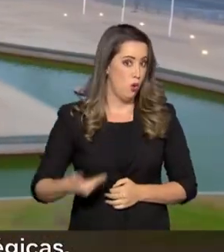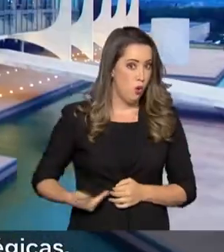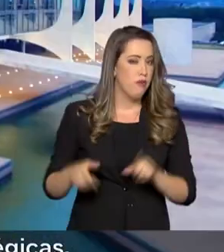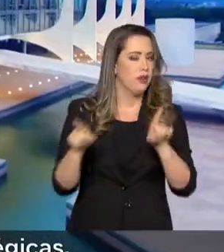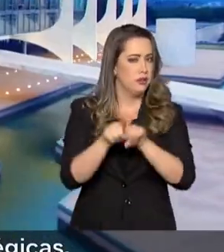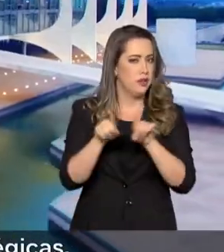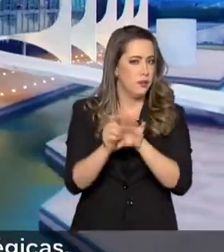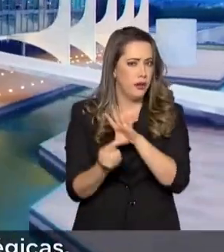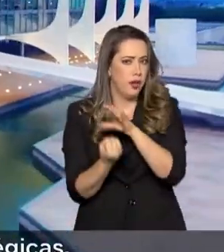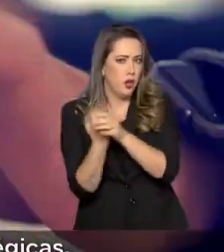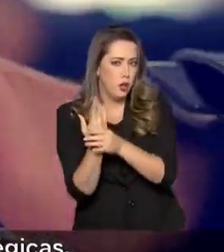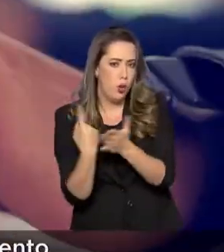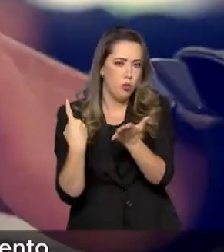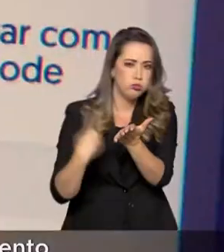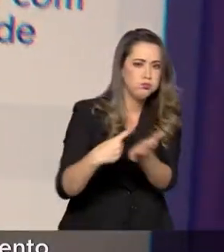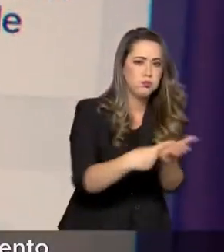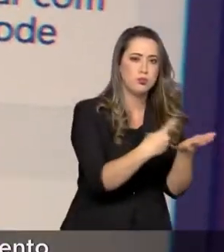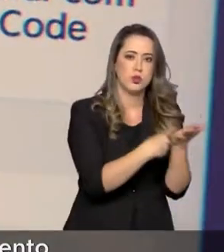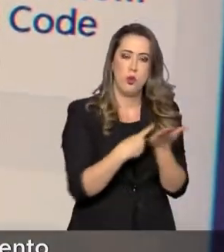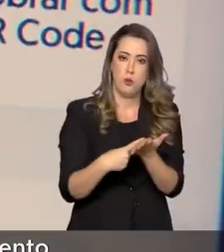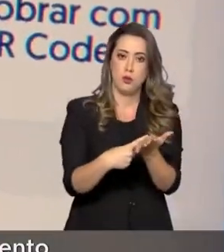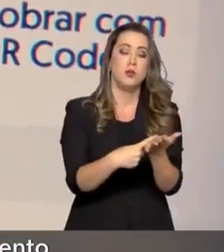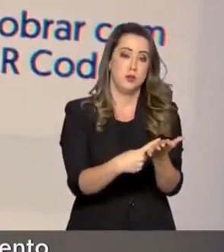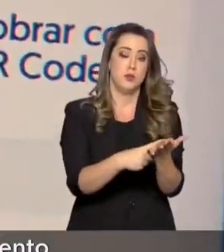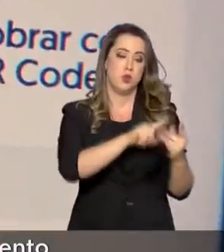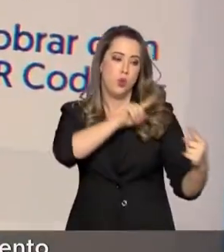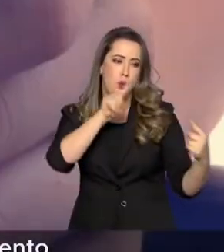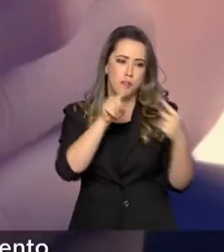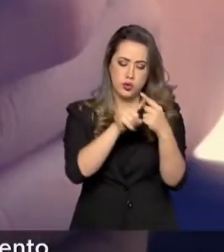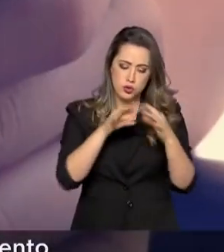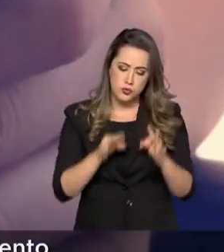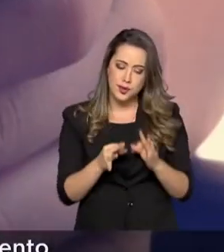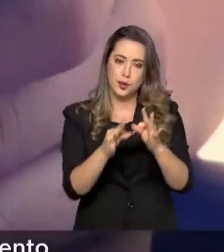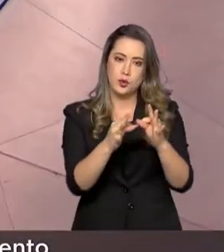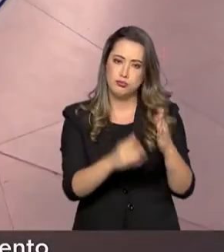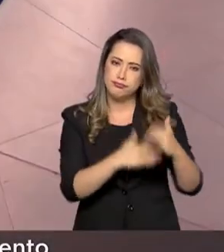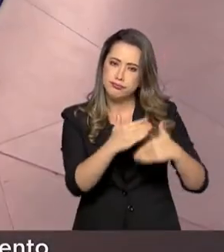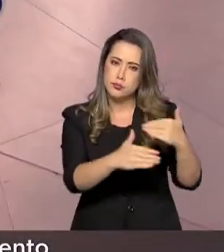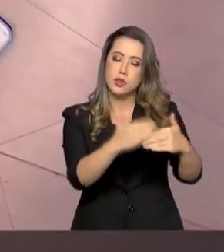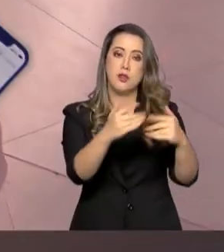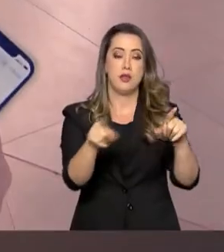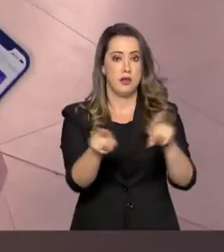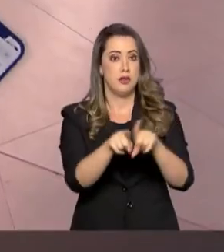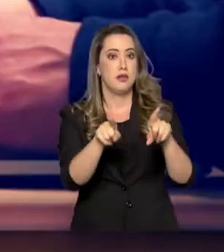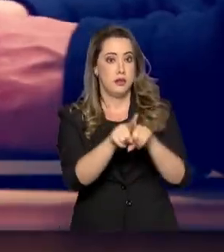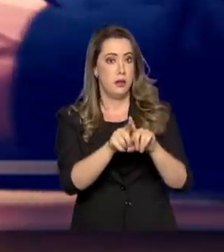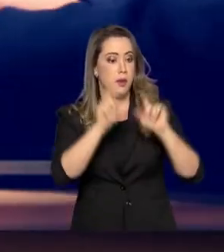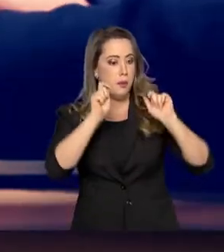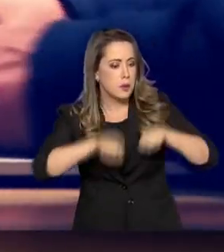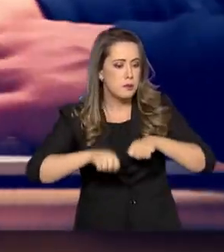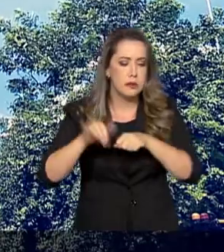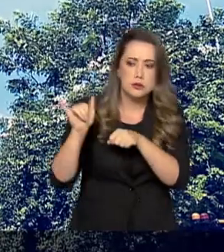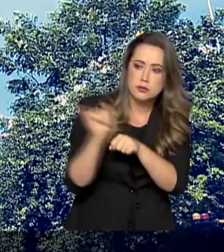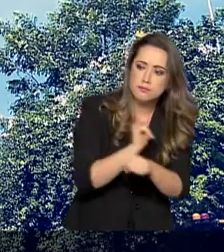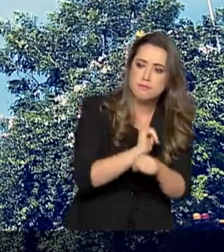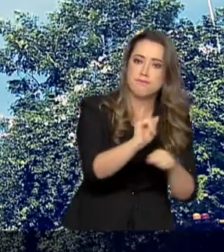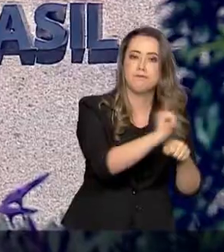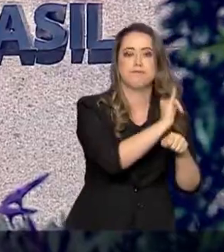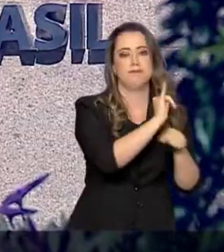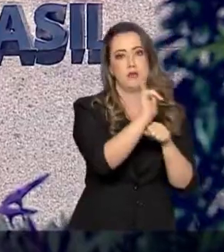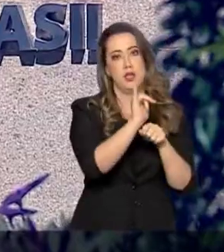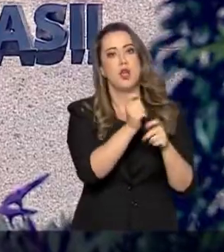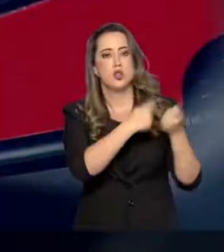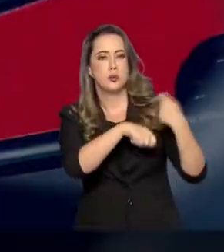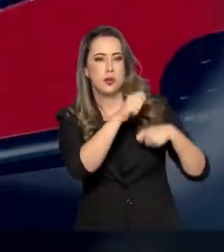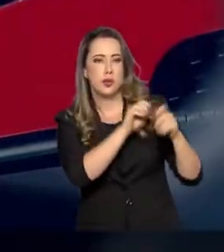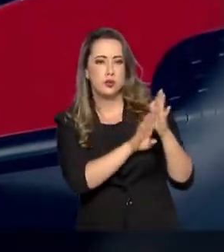agenda de ações estratégicas centrada na evolução tecnológica e no desenvolvimento de saídas estruturais para o sistema